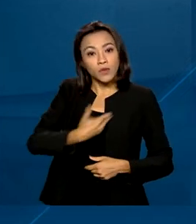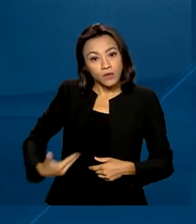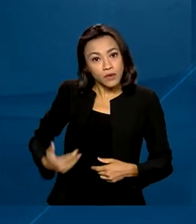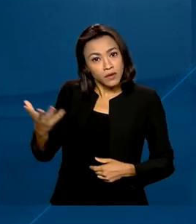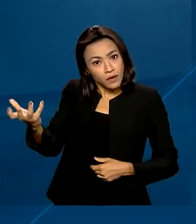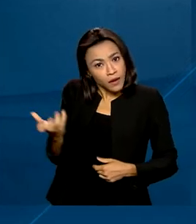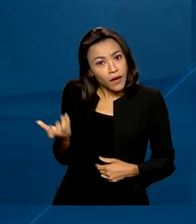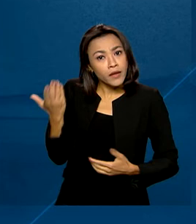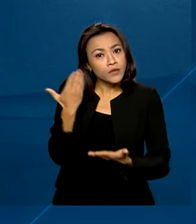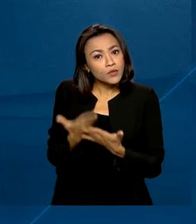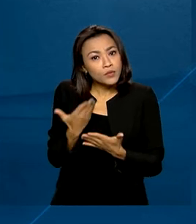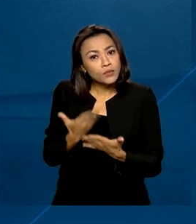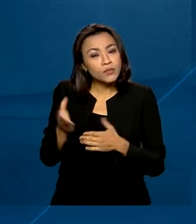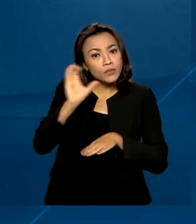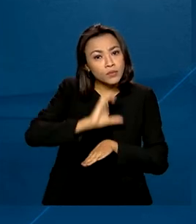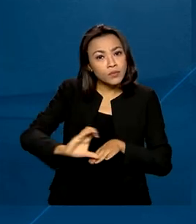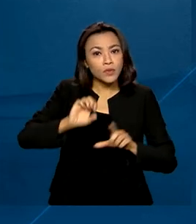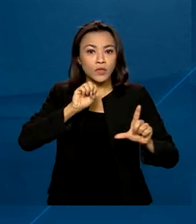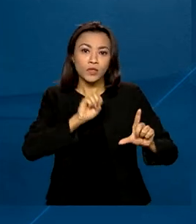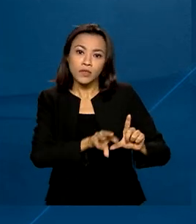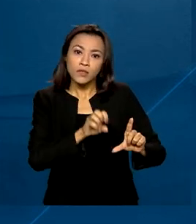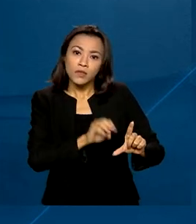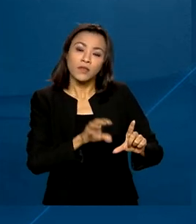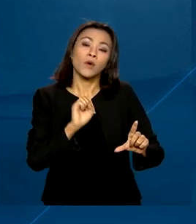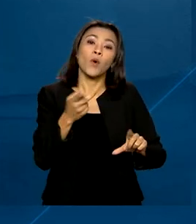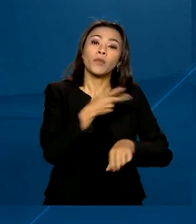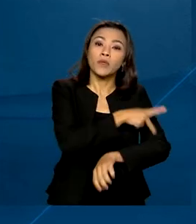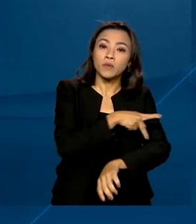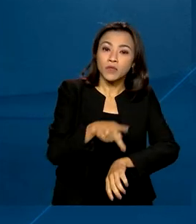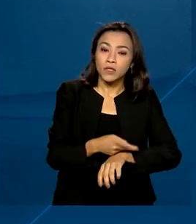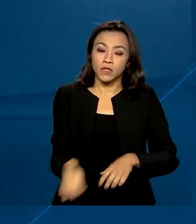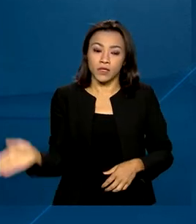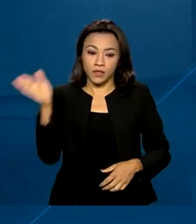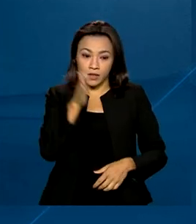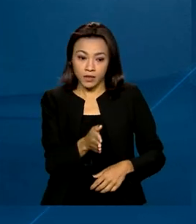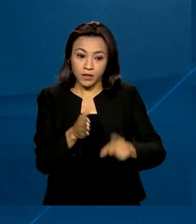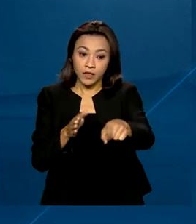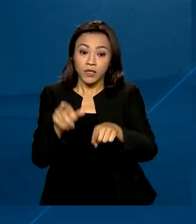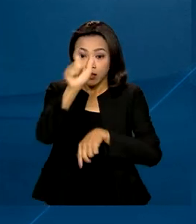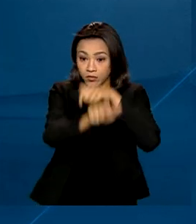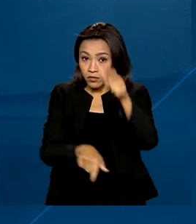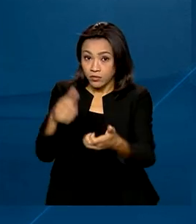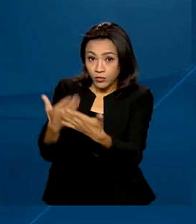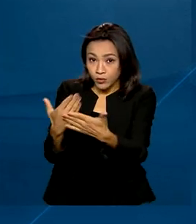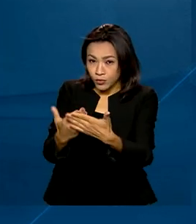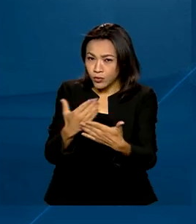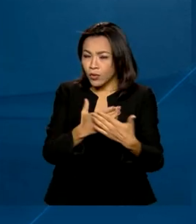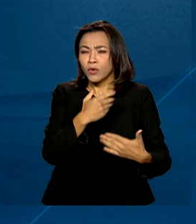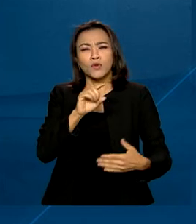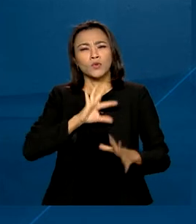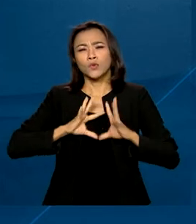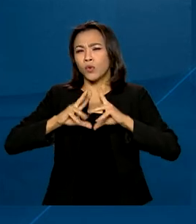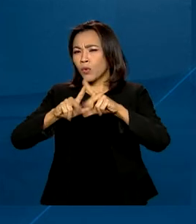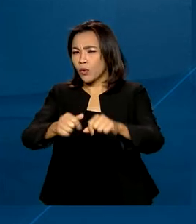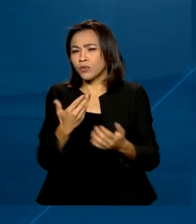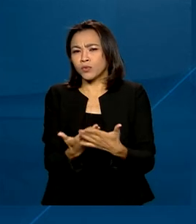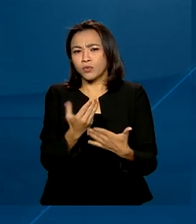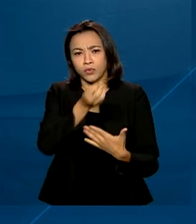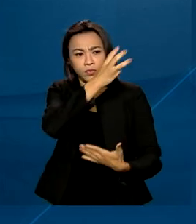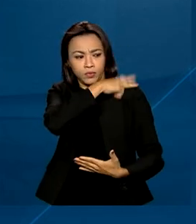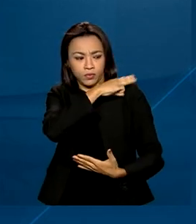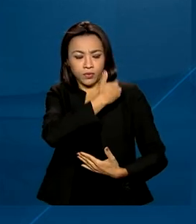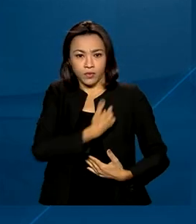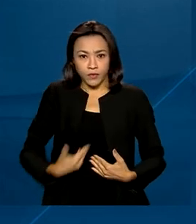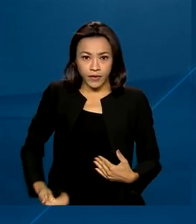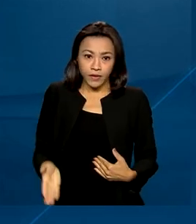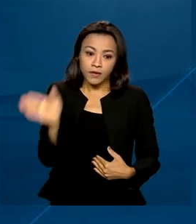cursos de licenciatura ou pedagogia. Estudantes que tenham cursado todo o ensino médio na rede pública, alunos